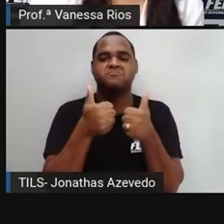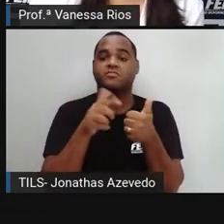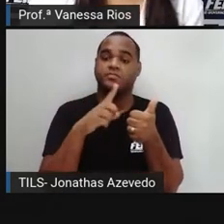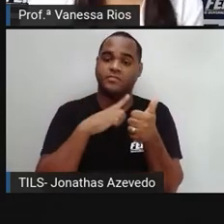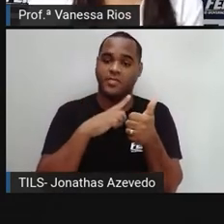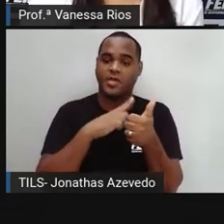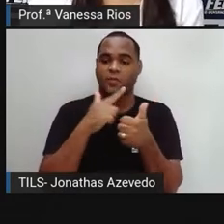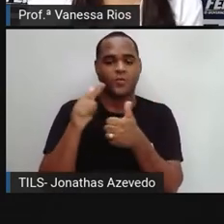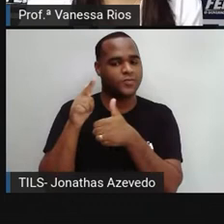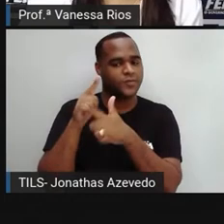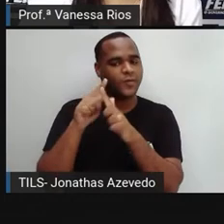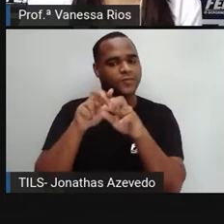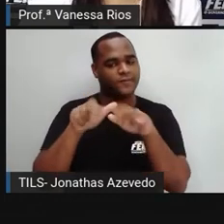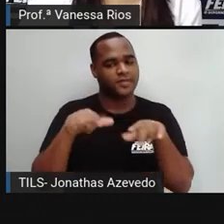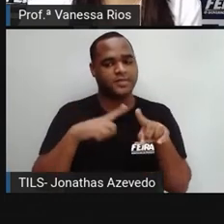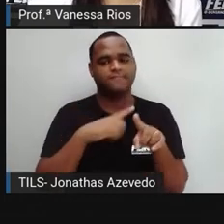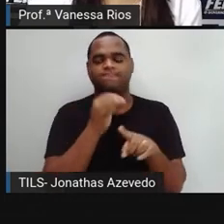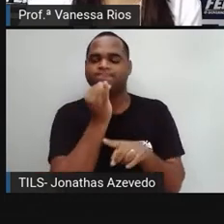outros exemplos.